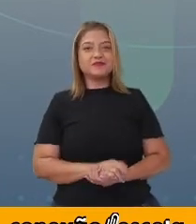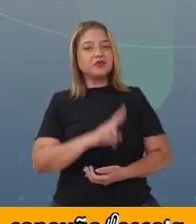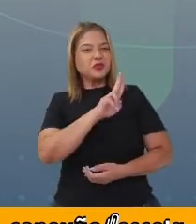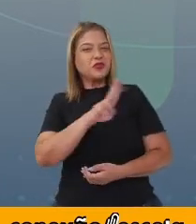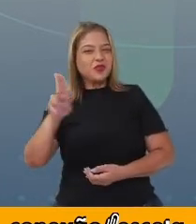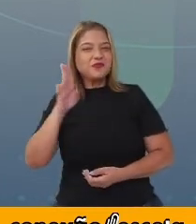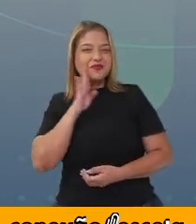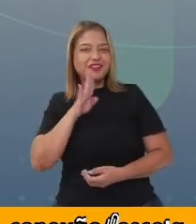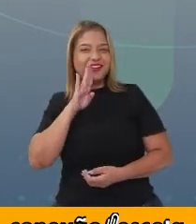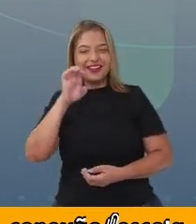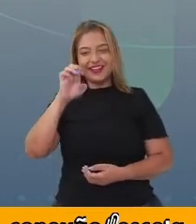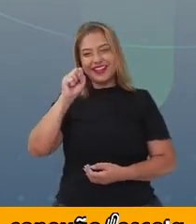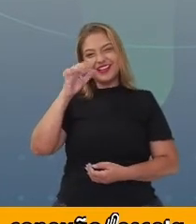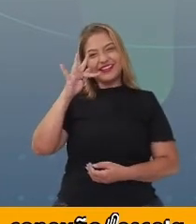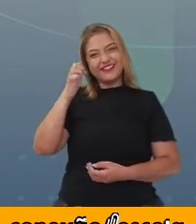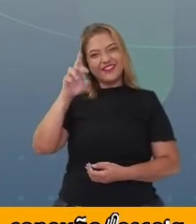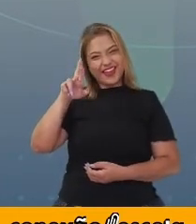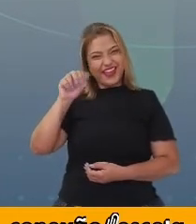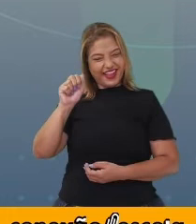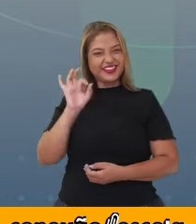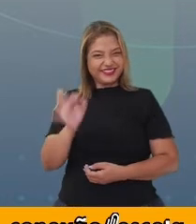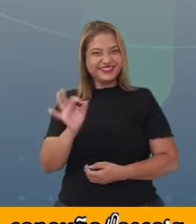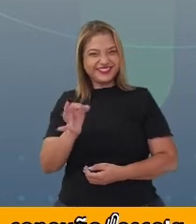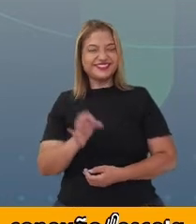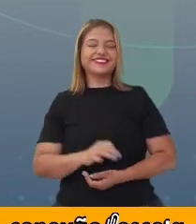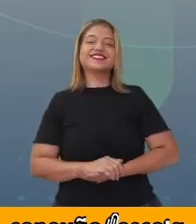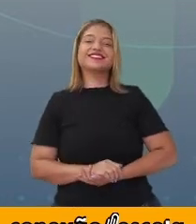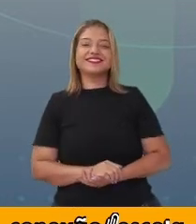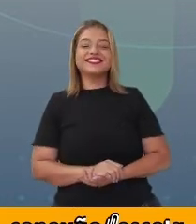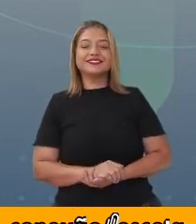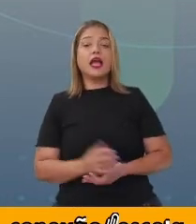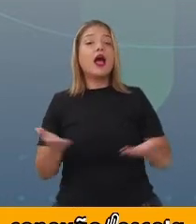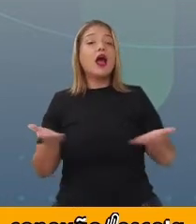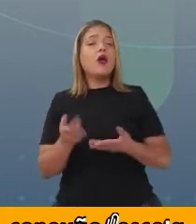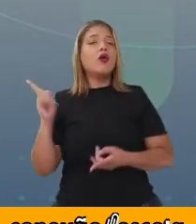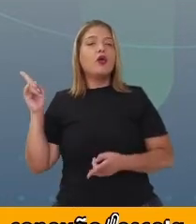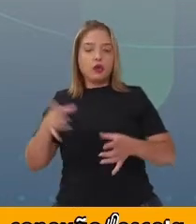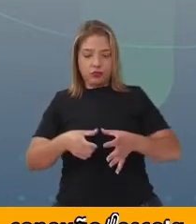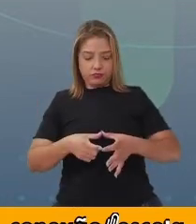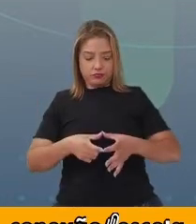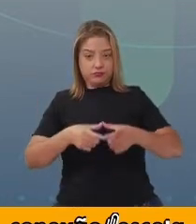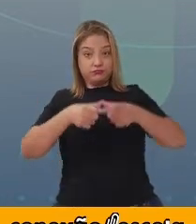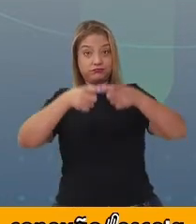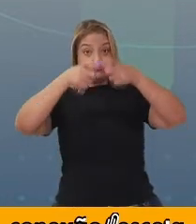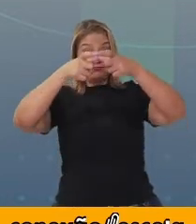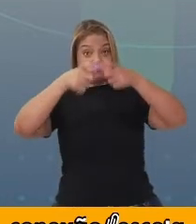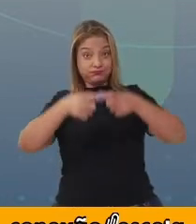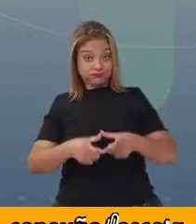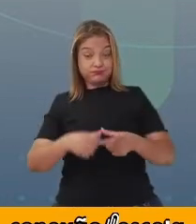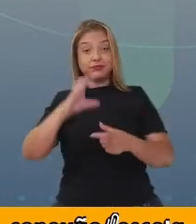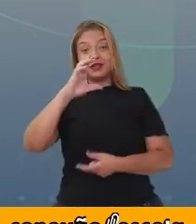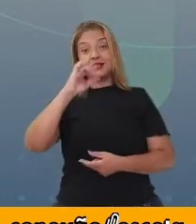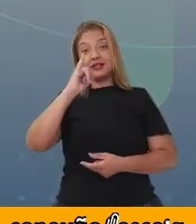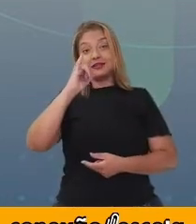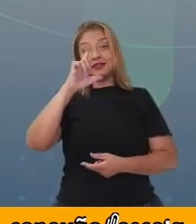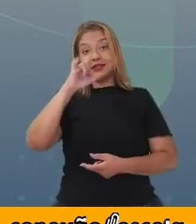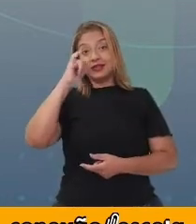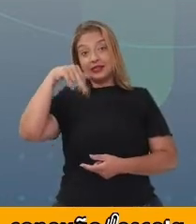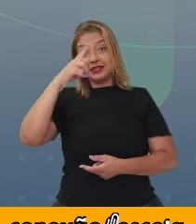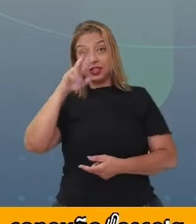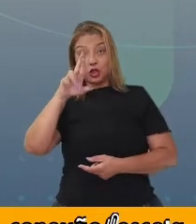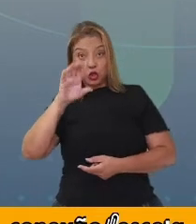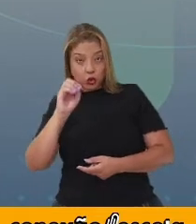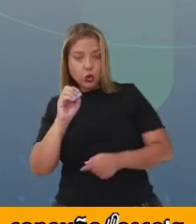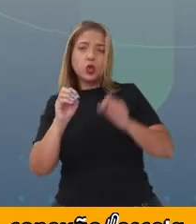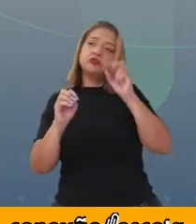nome legal, não é mesmo? O cilindro também muito presente nas obras